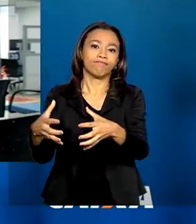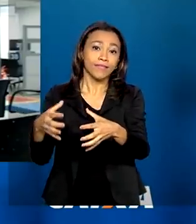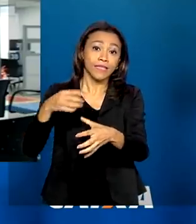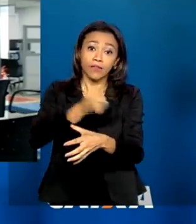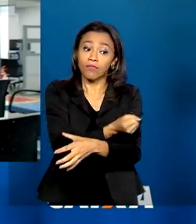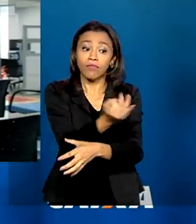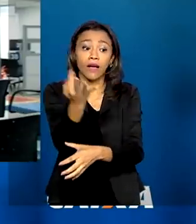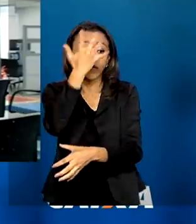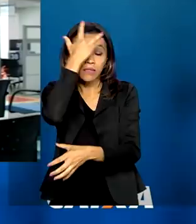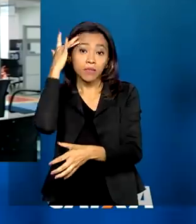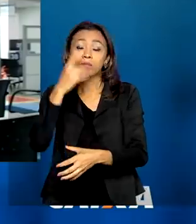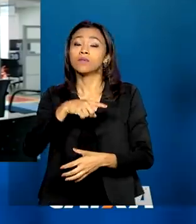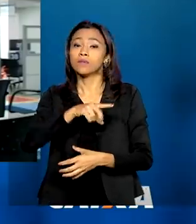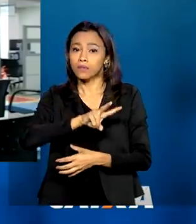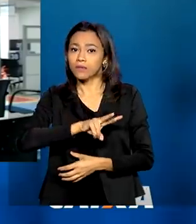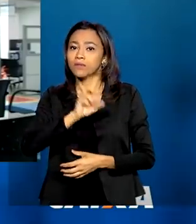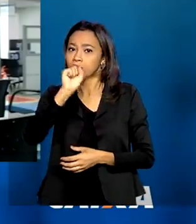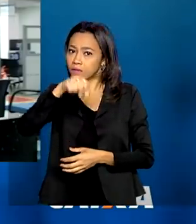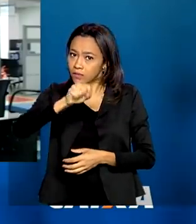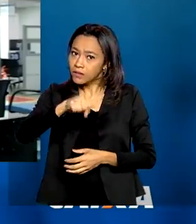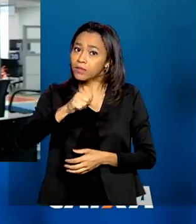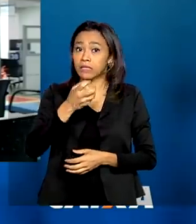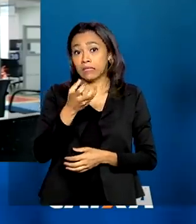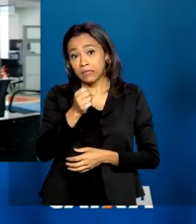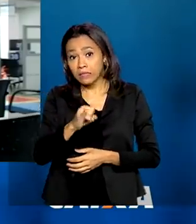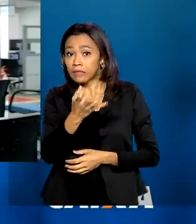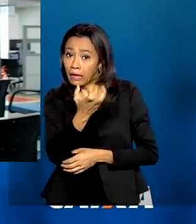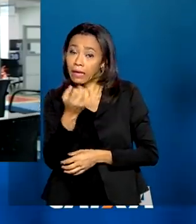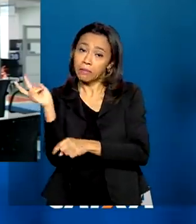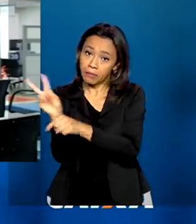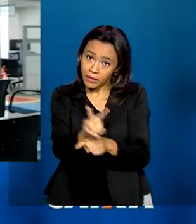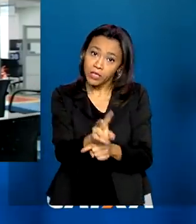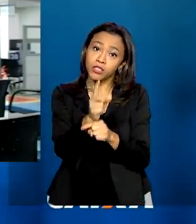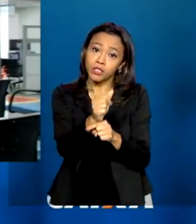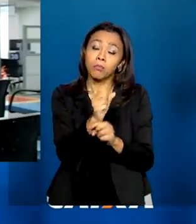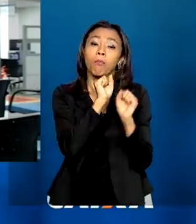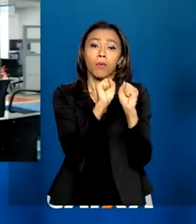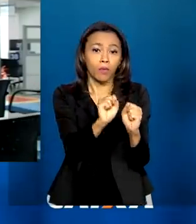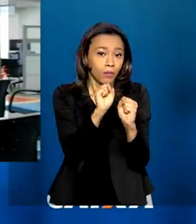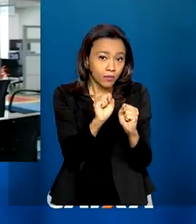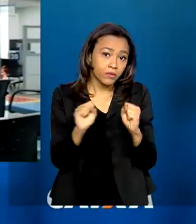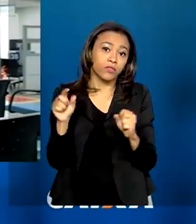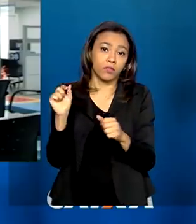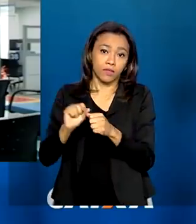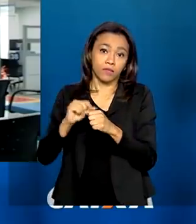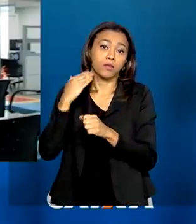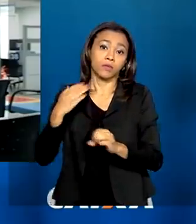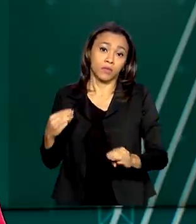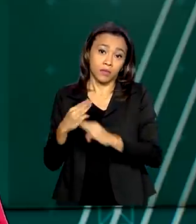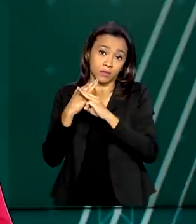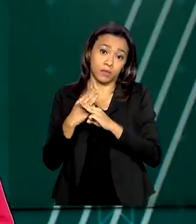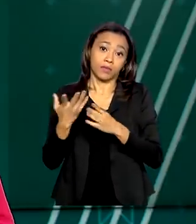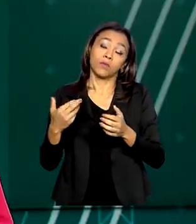delas serão, sim, se quiserem tomar crédito, poderão tomar na Caixa, provavelmente via o microcrédito.